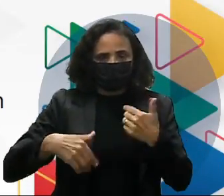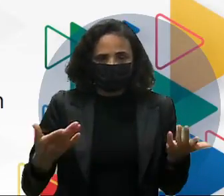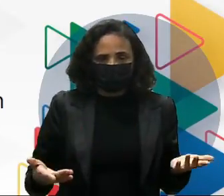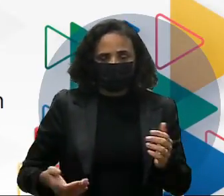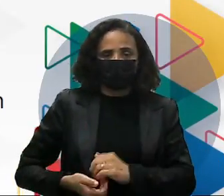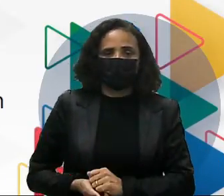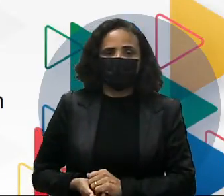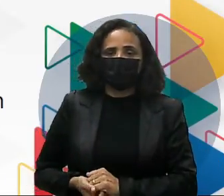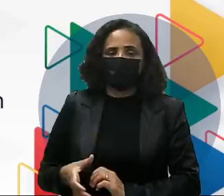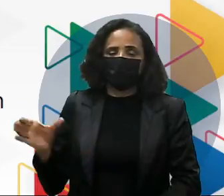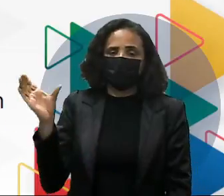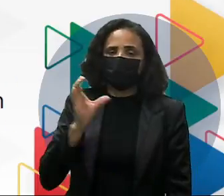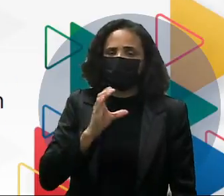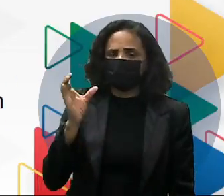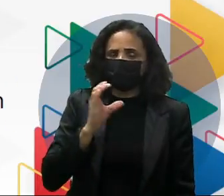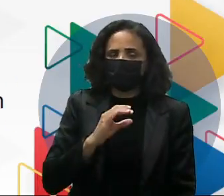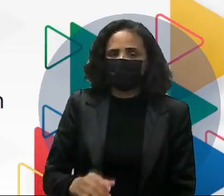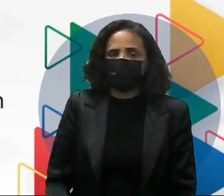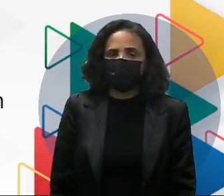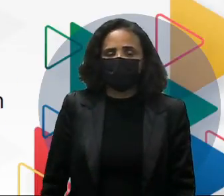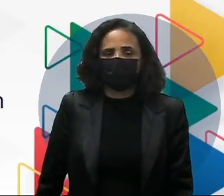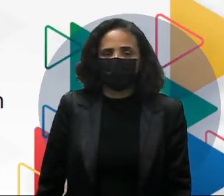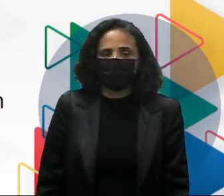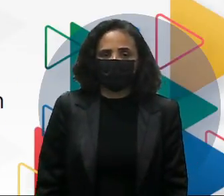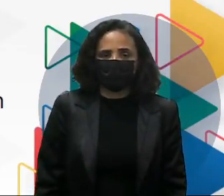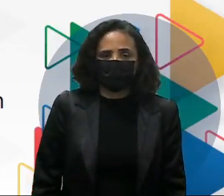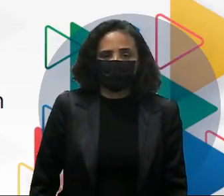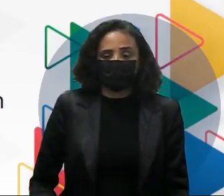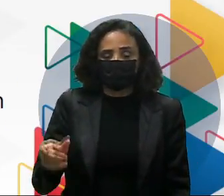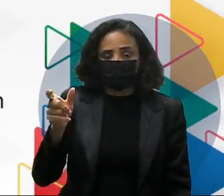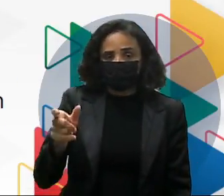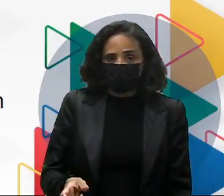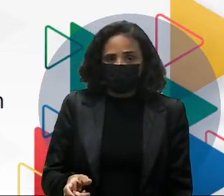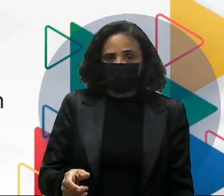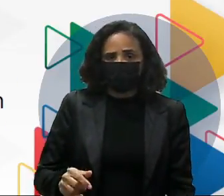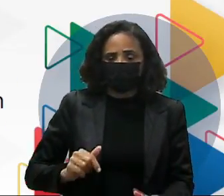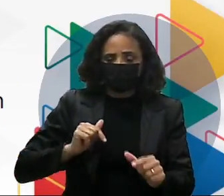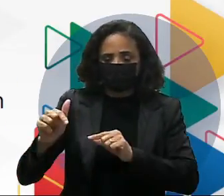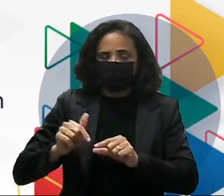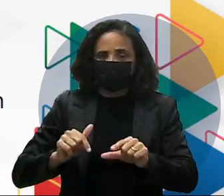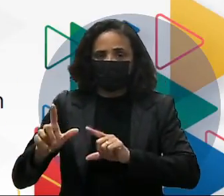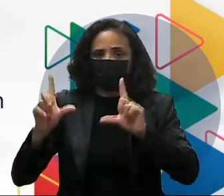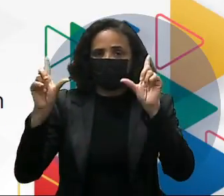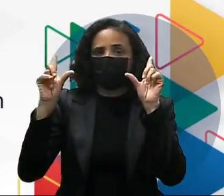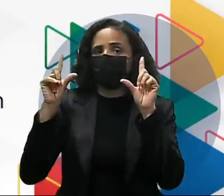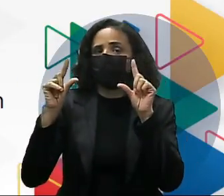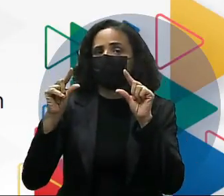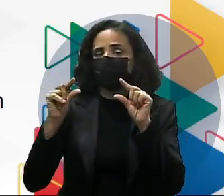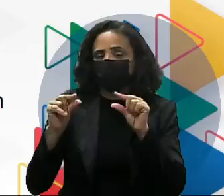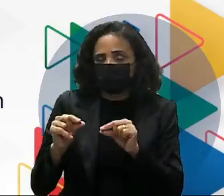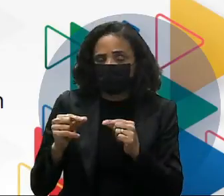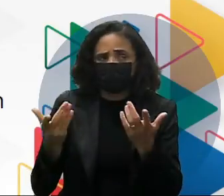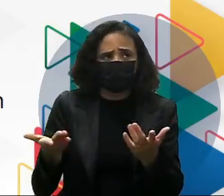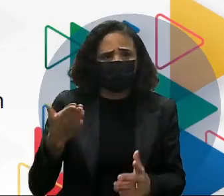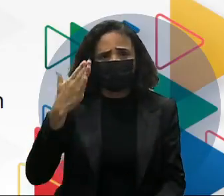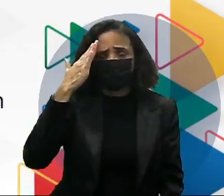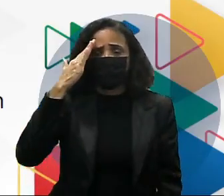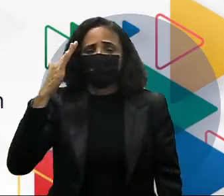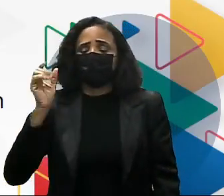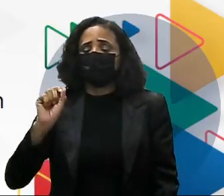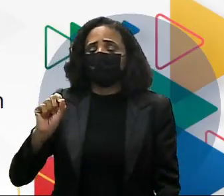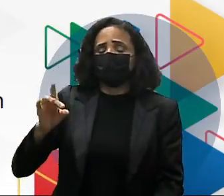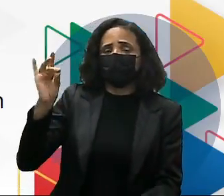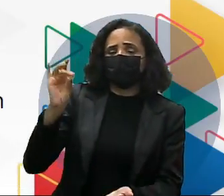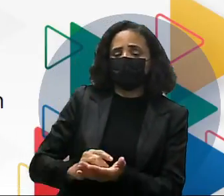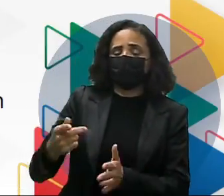automaticamente Ele acaba se tornando um pouco produtivo Porque ninguém sabe a real situação Se ele